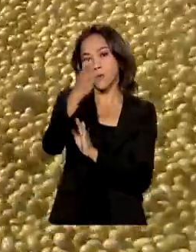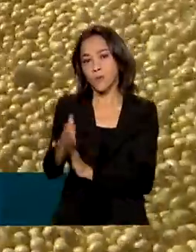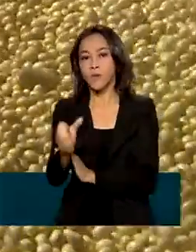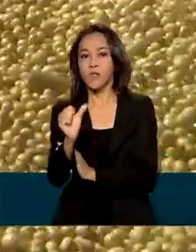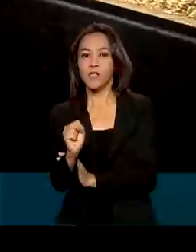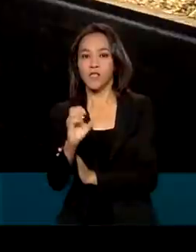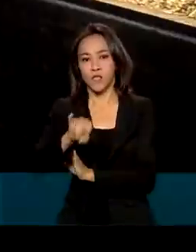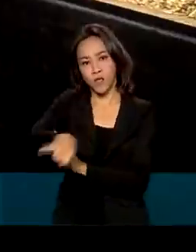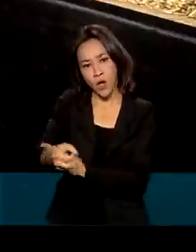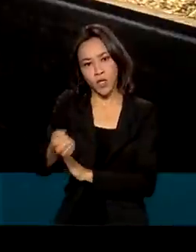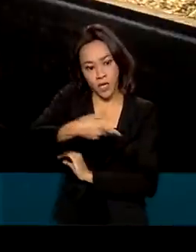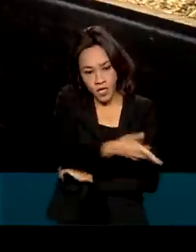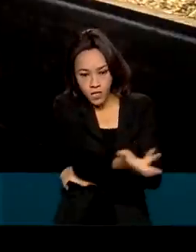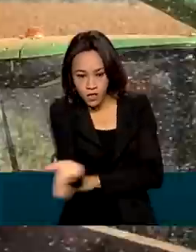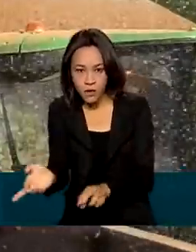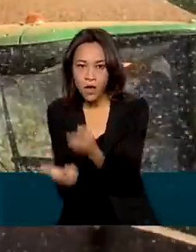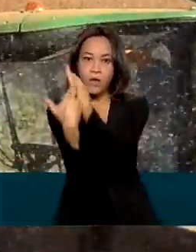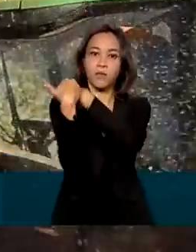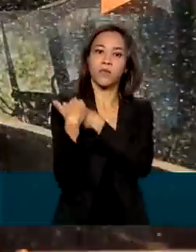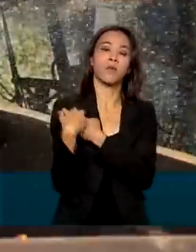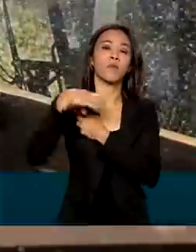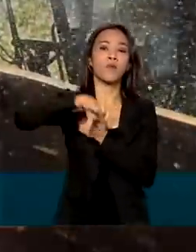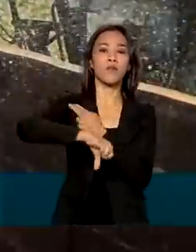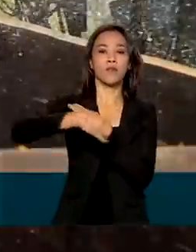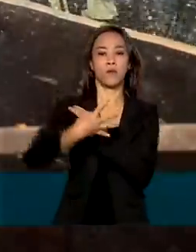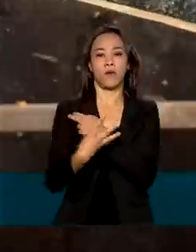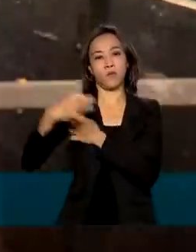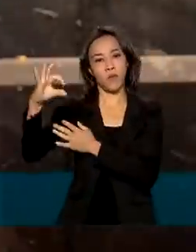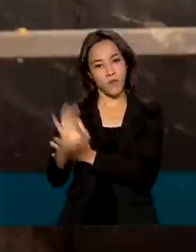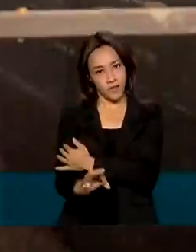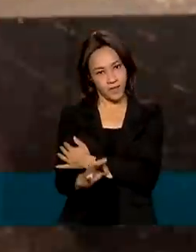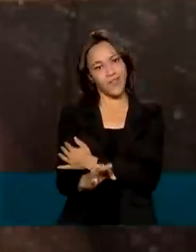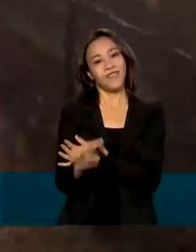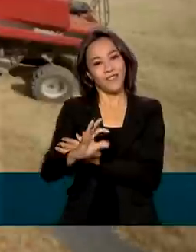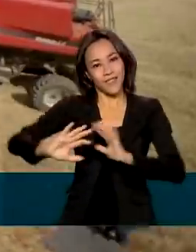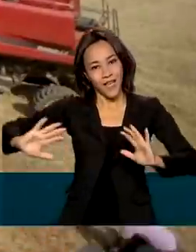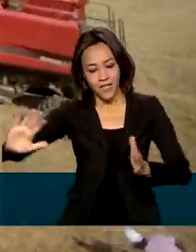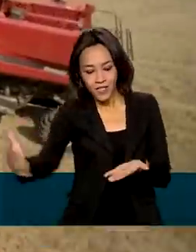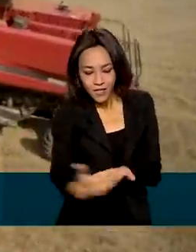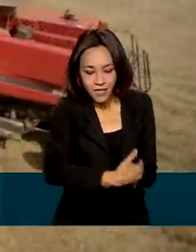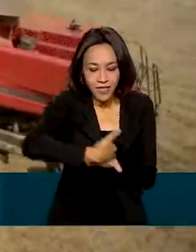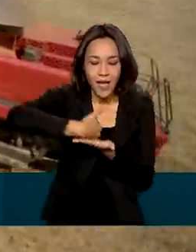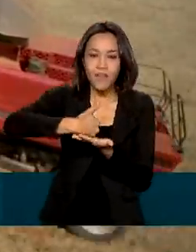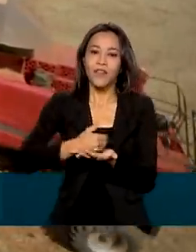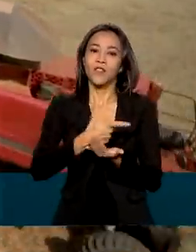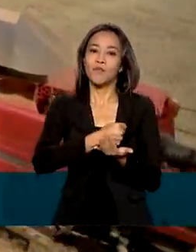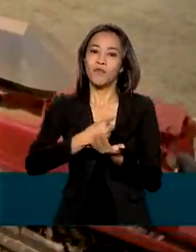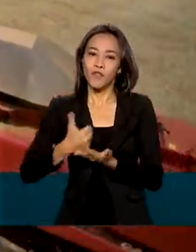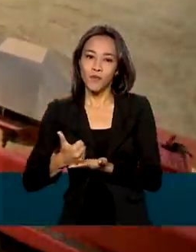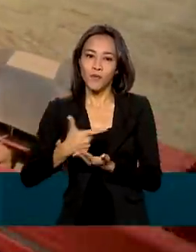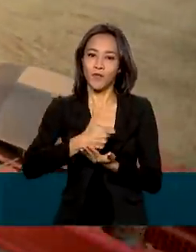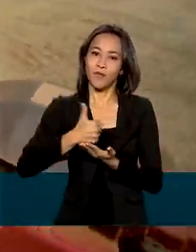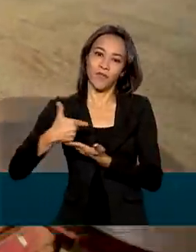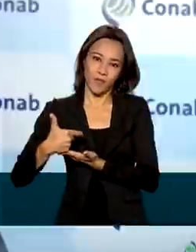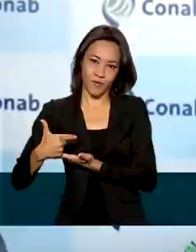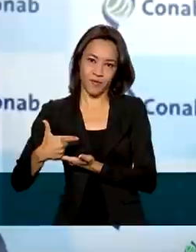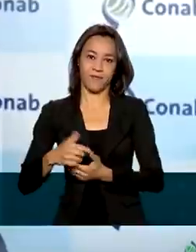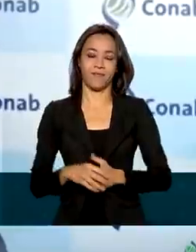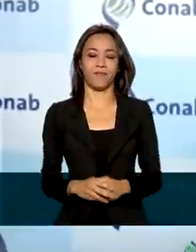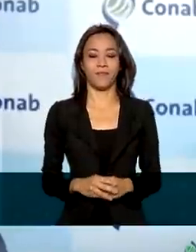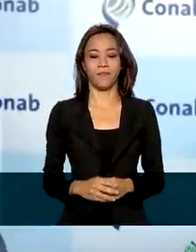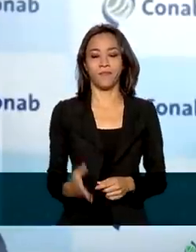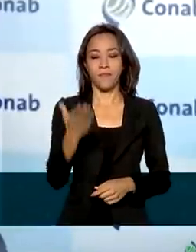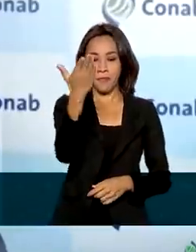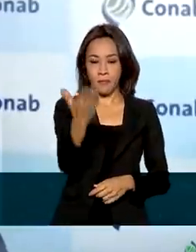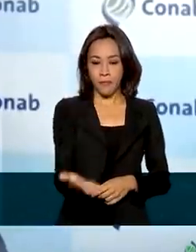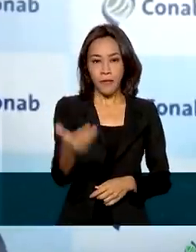responsáveis por 94% da safra de grãos 2021-2022. Temos